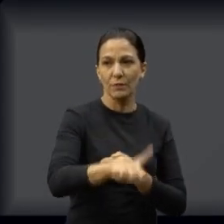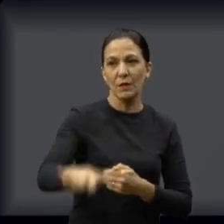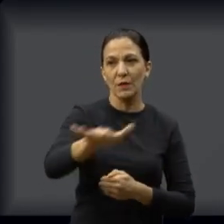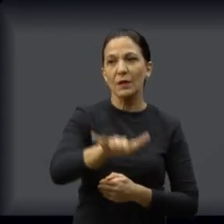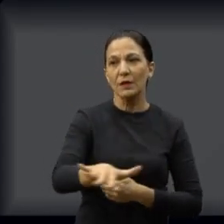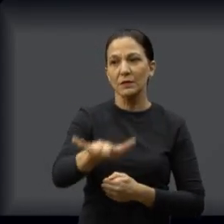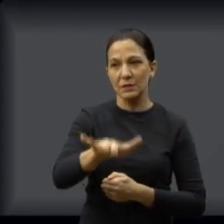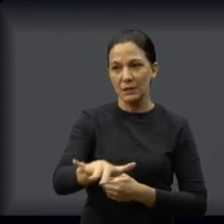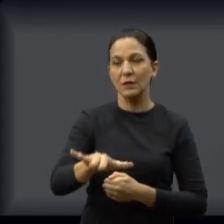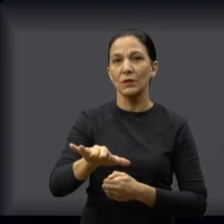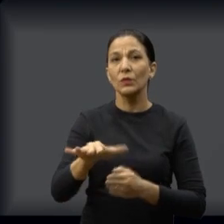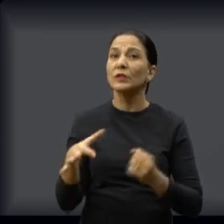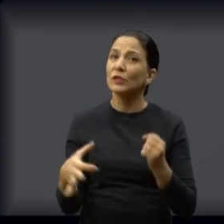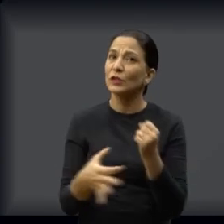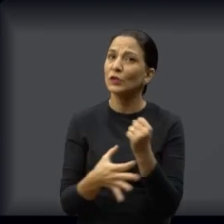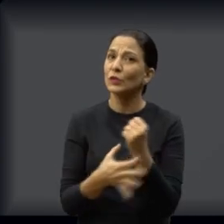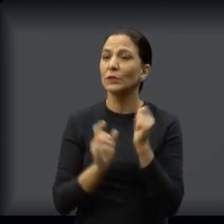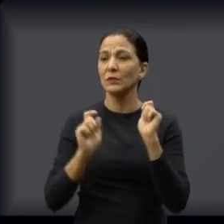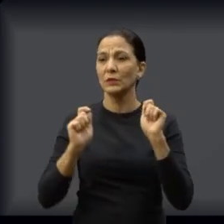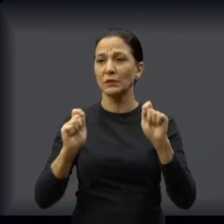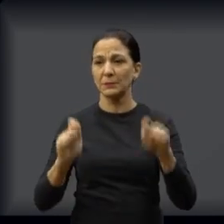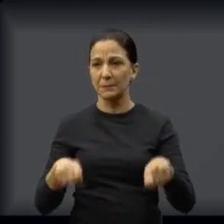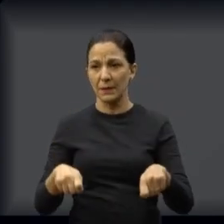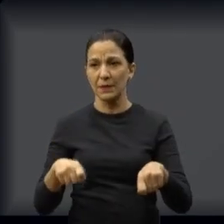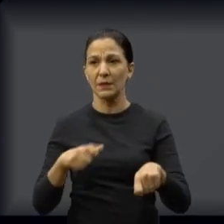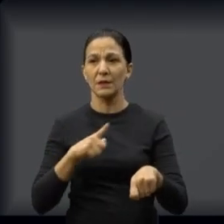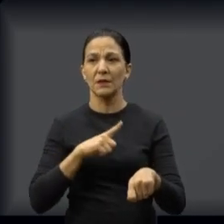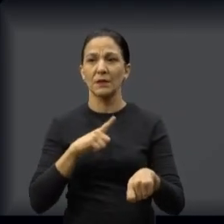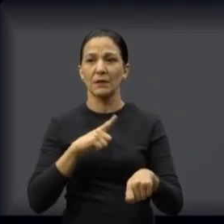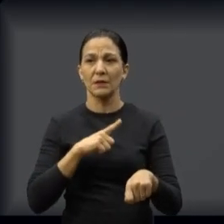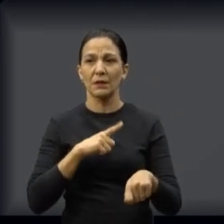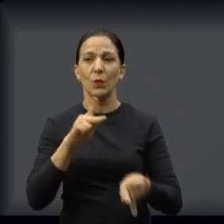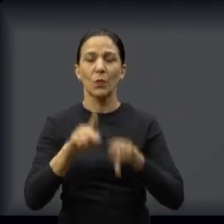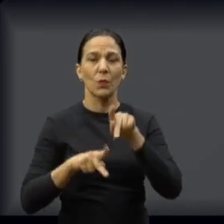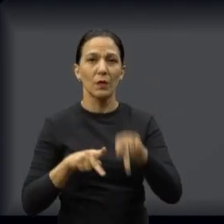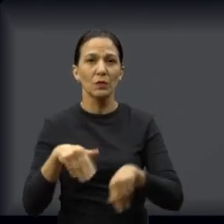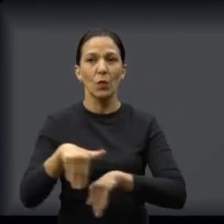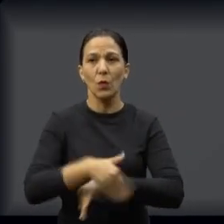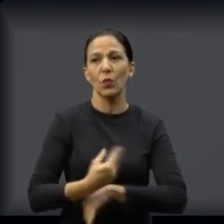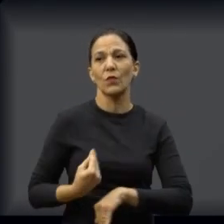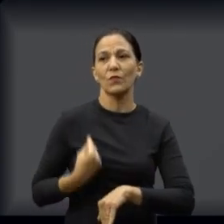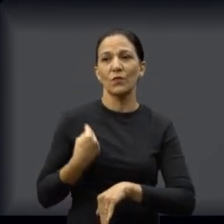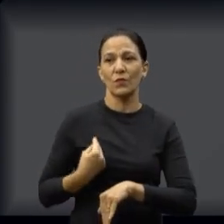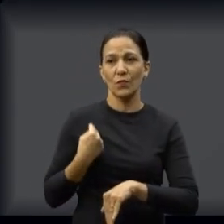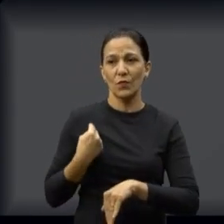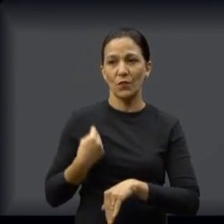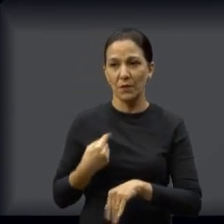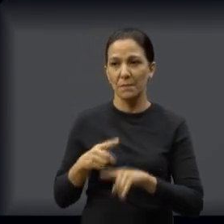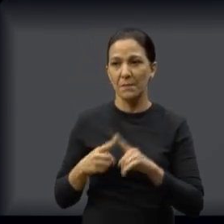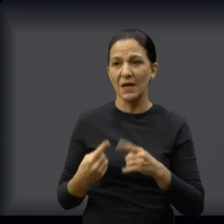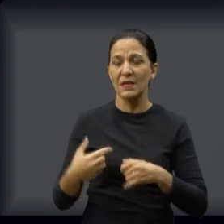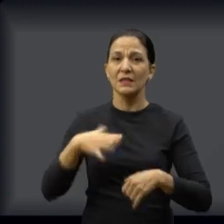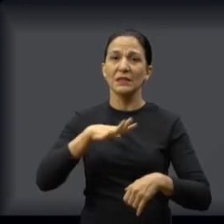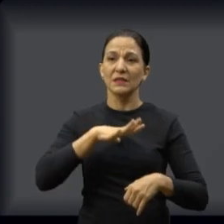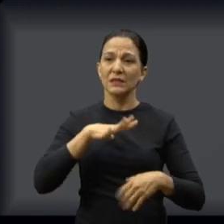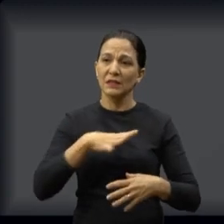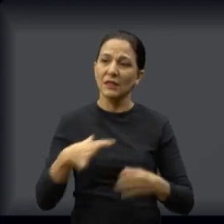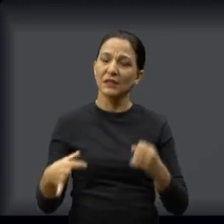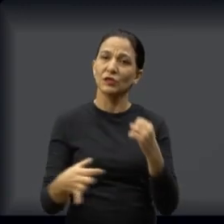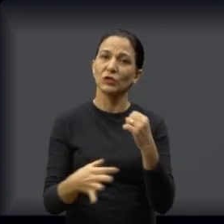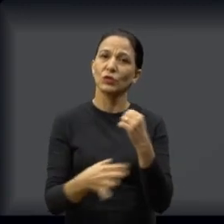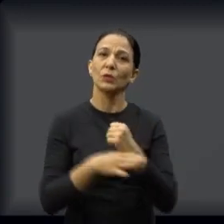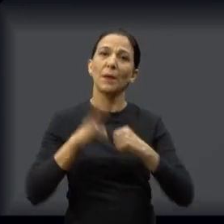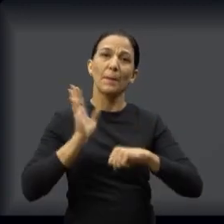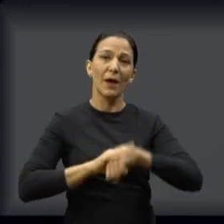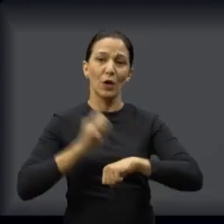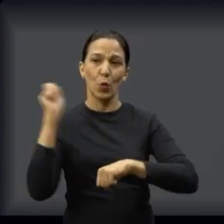espaço, ele está seguro, então acho que a população, não só a população que mora aqui no entorno, mas a cidade inteira, é, sente-se mais segura